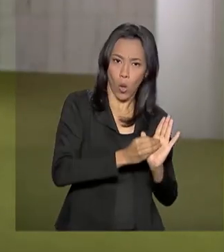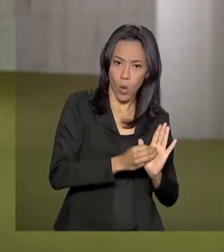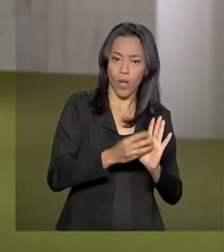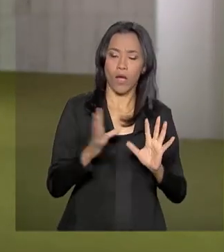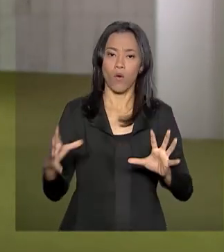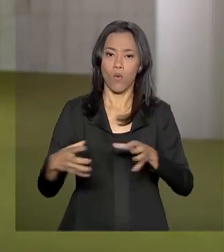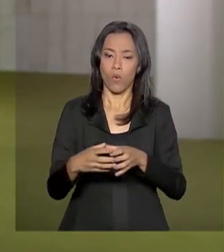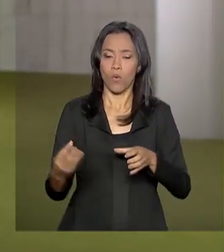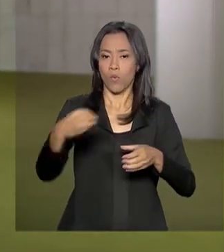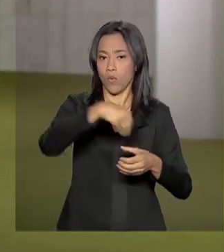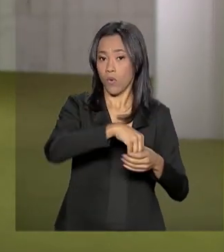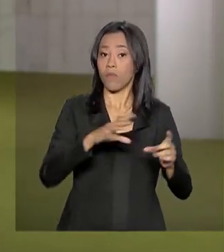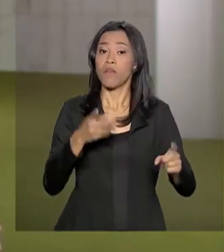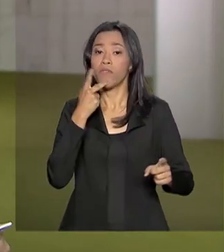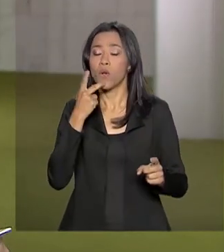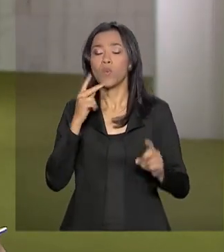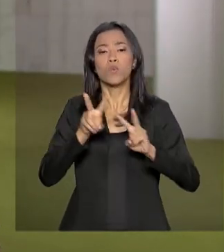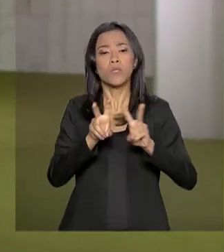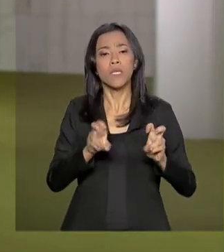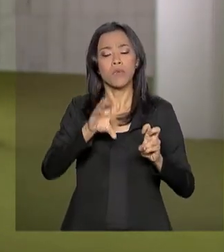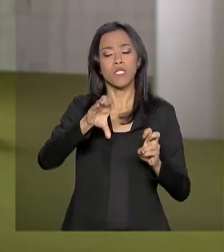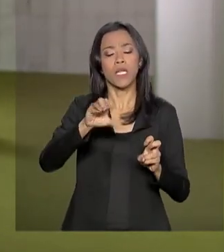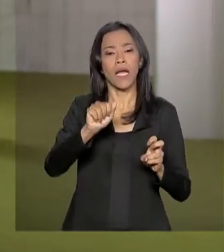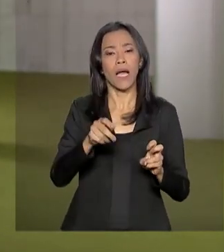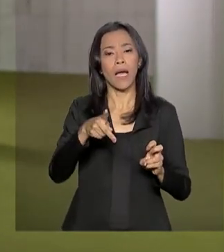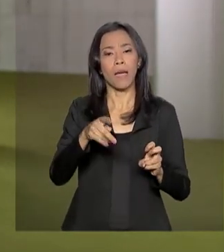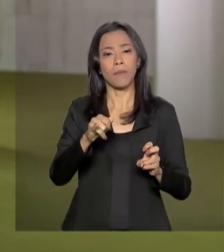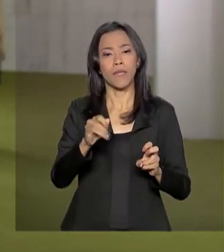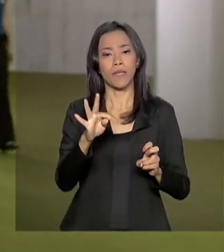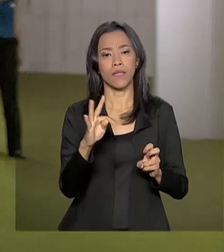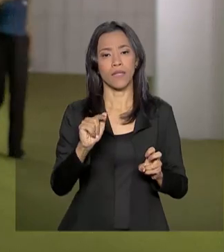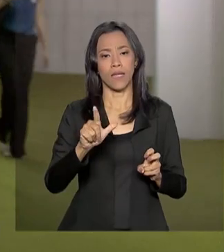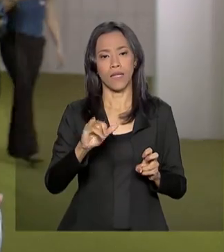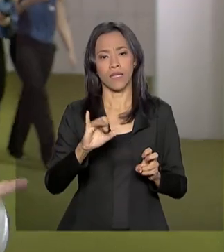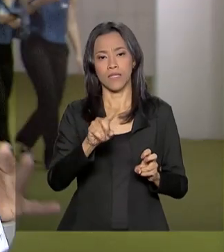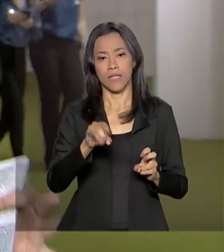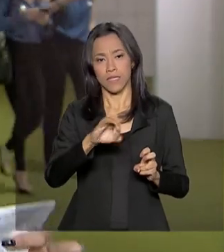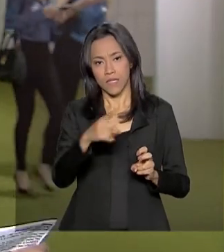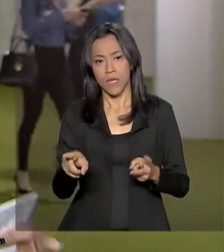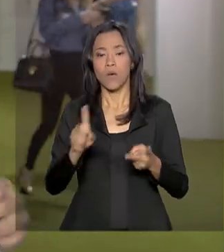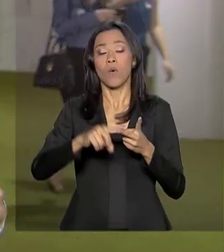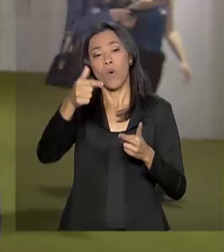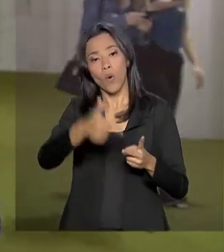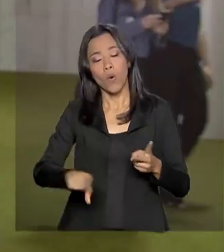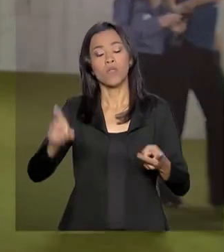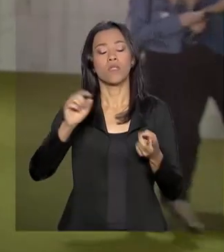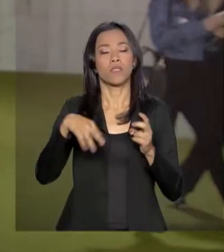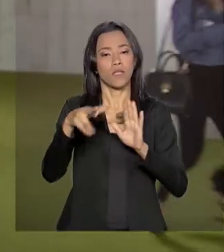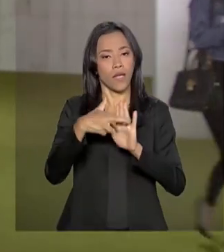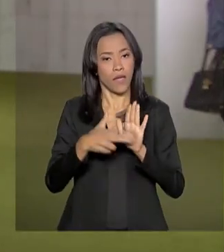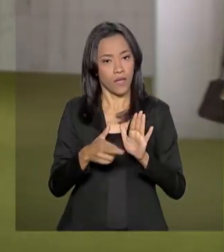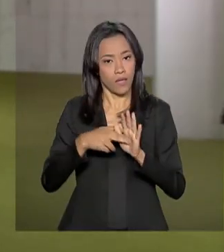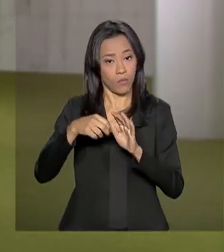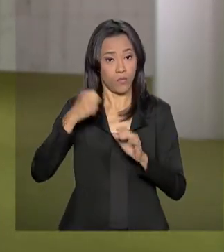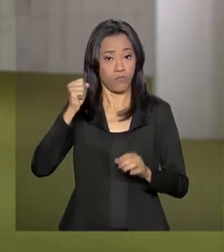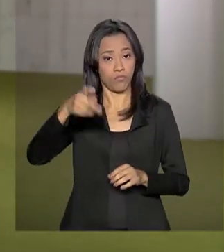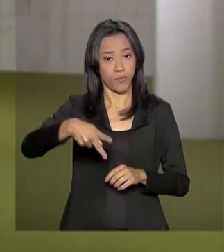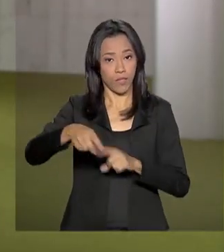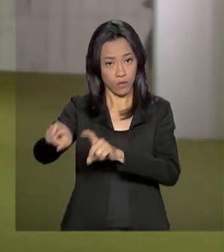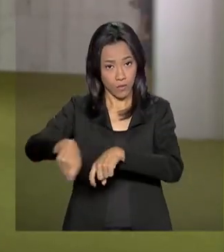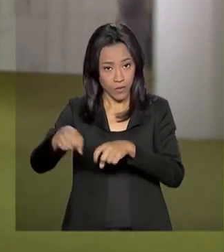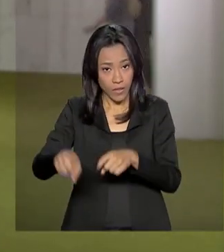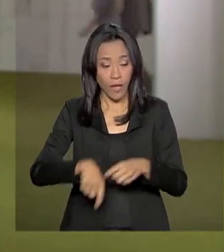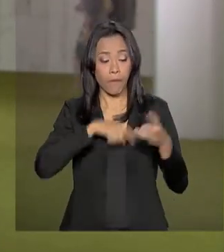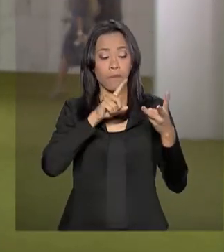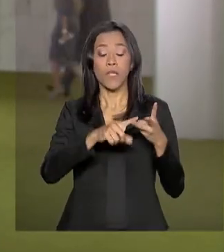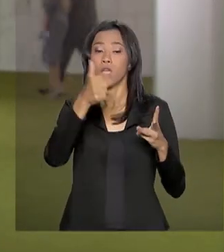parte que fala da capitalização, do sistema de capitalização, também das regras que tratam da aposentadoria rural e também da concessão do benefício de